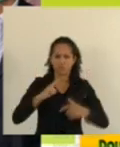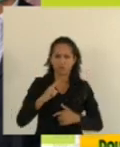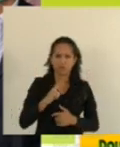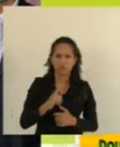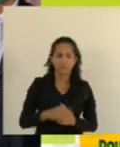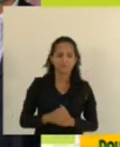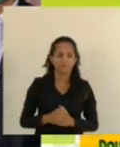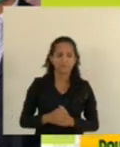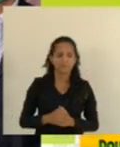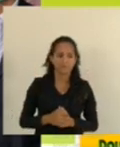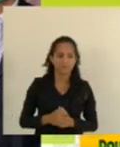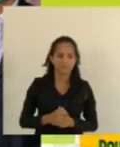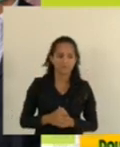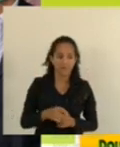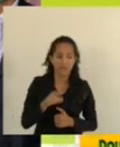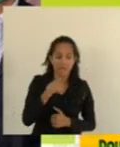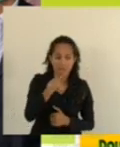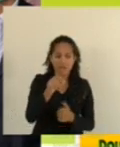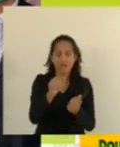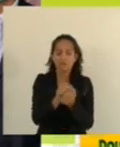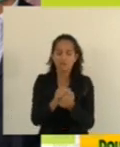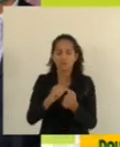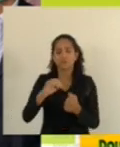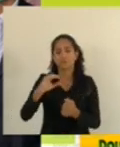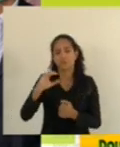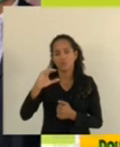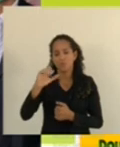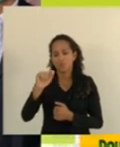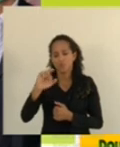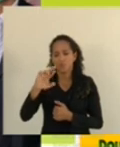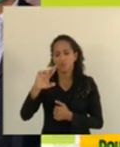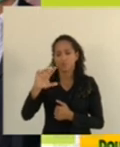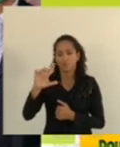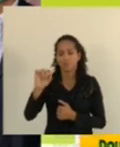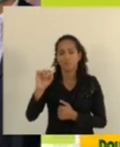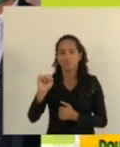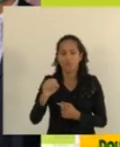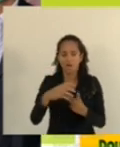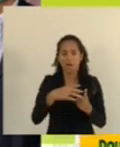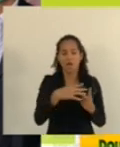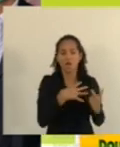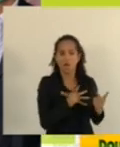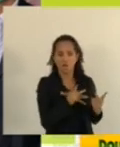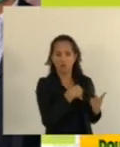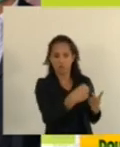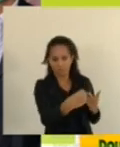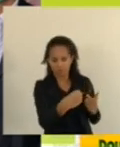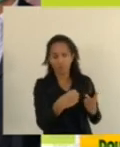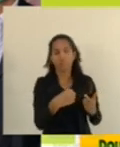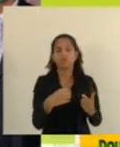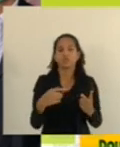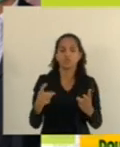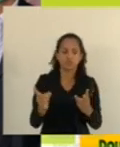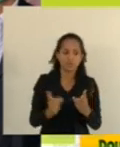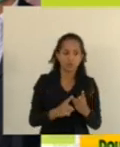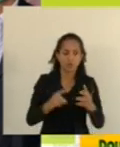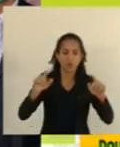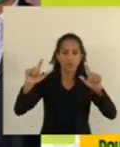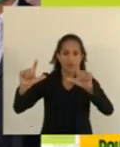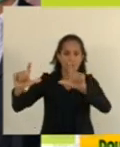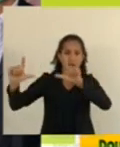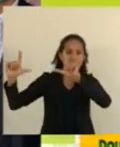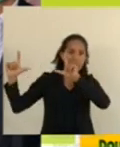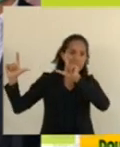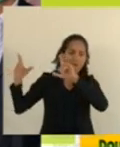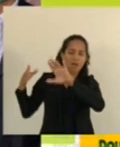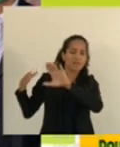Bom, aí ainda é com o Carlos Aju, com o filho e o neto do Otacílio e a placa ali na entrada